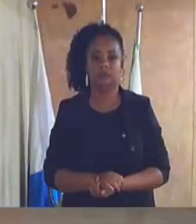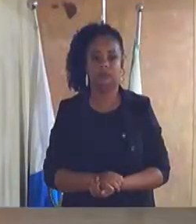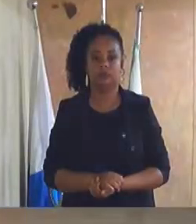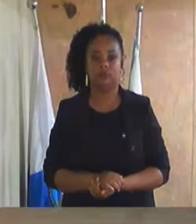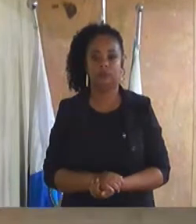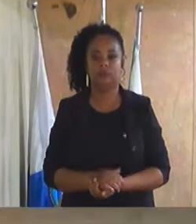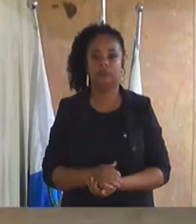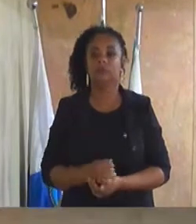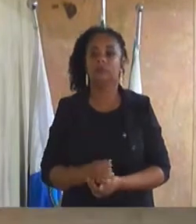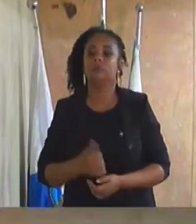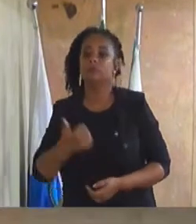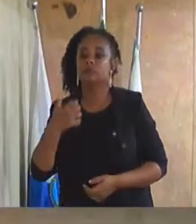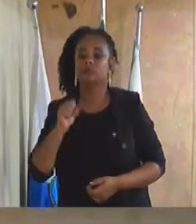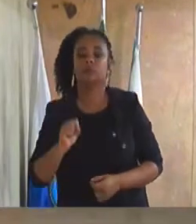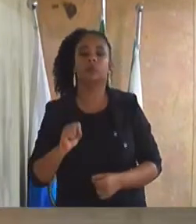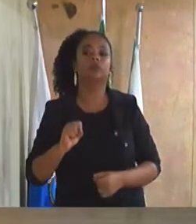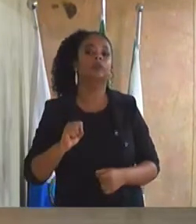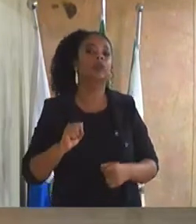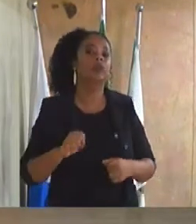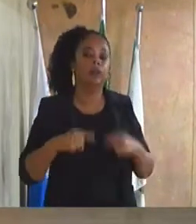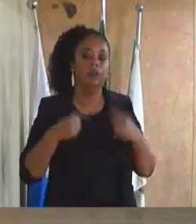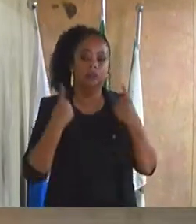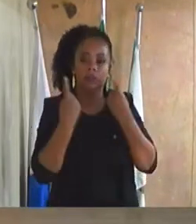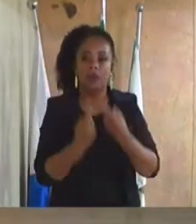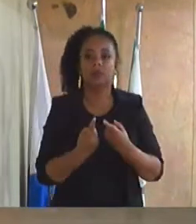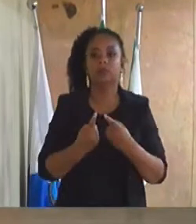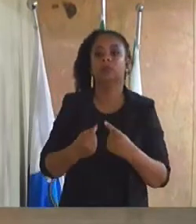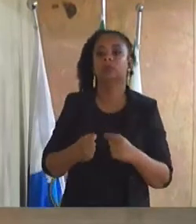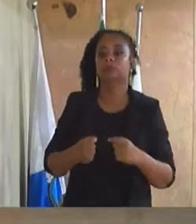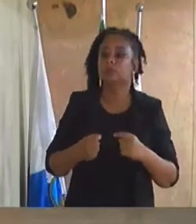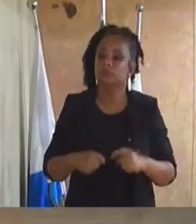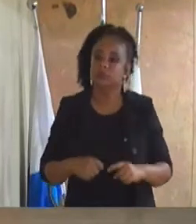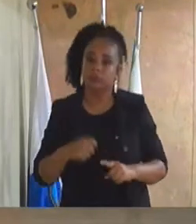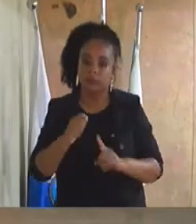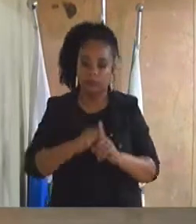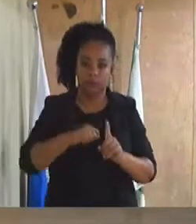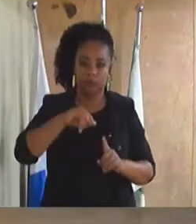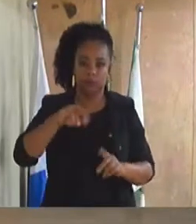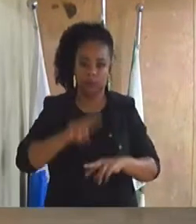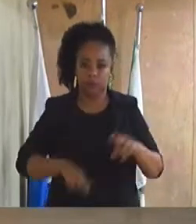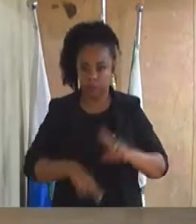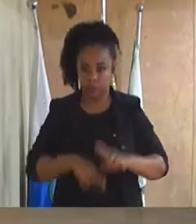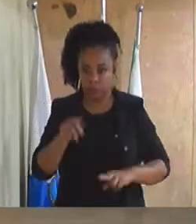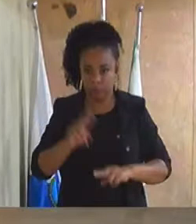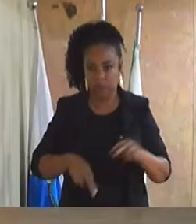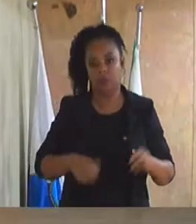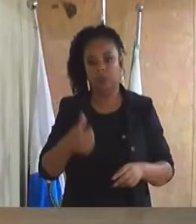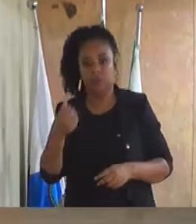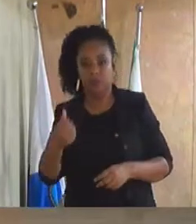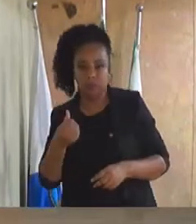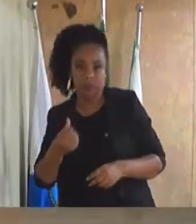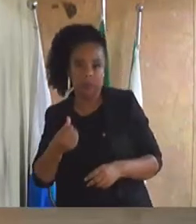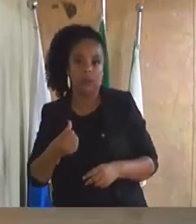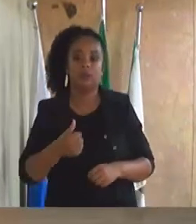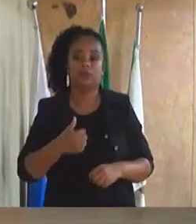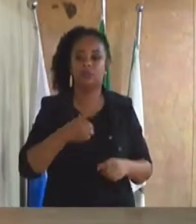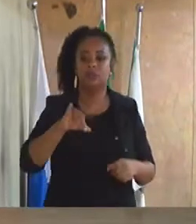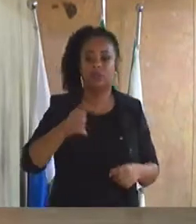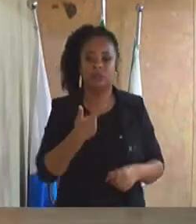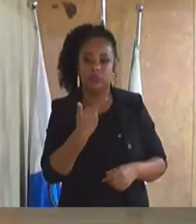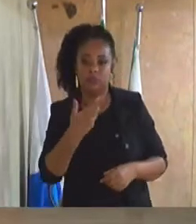18ª Legislatura, sessão ordinária do mês de junho. 6ª reunião ordinária de 25 de junho de 2020.